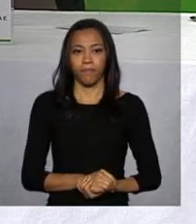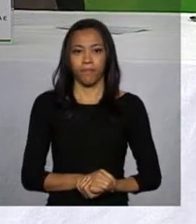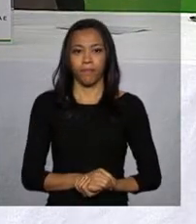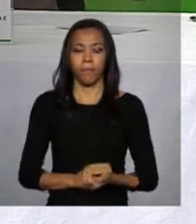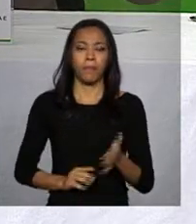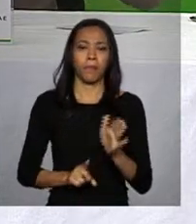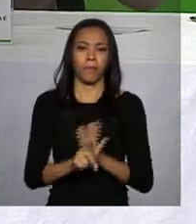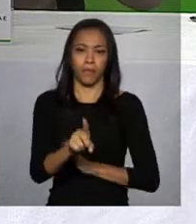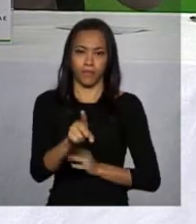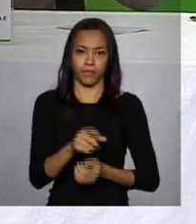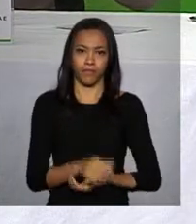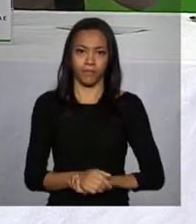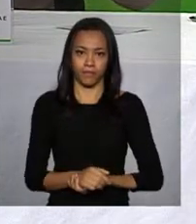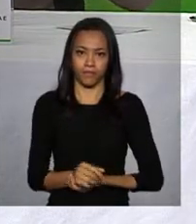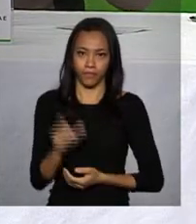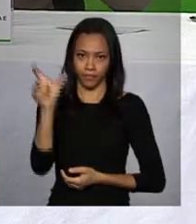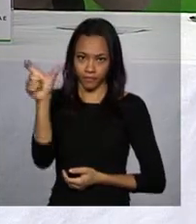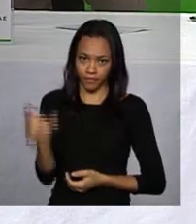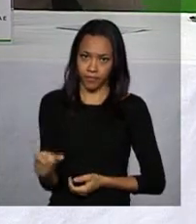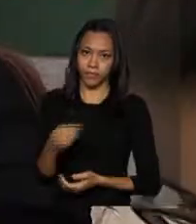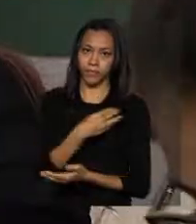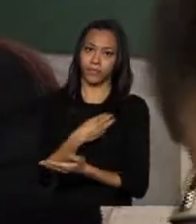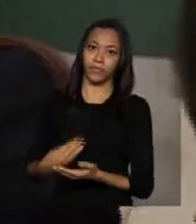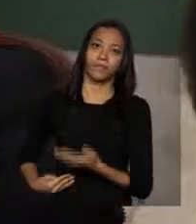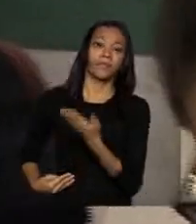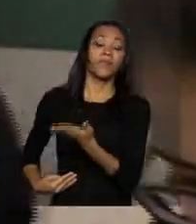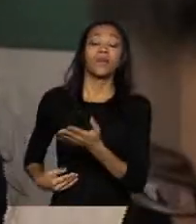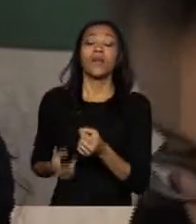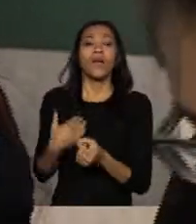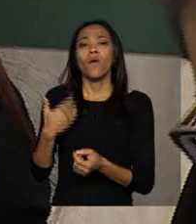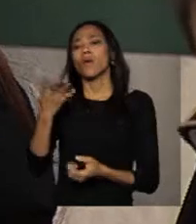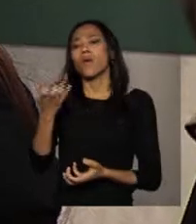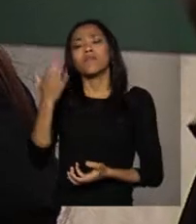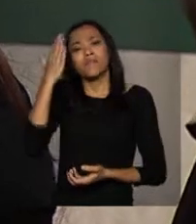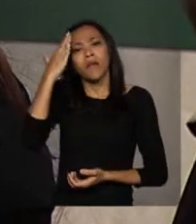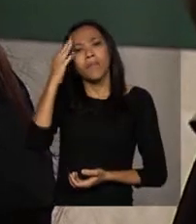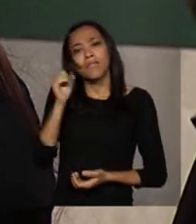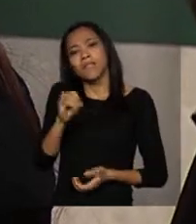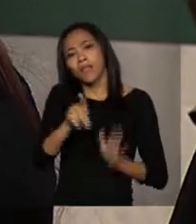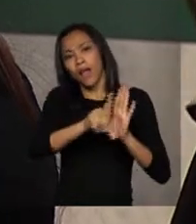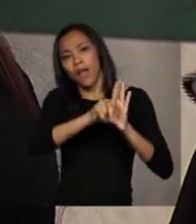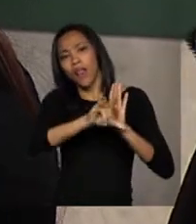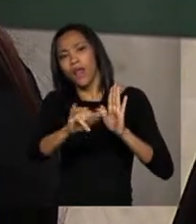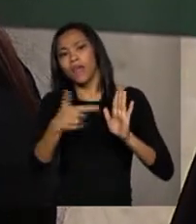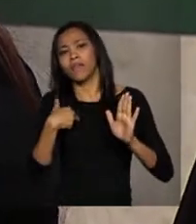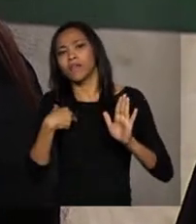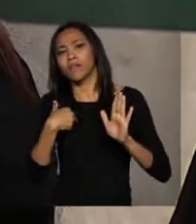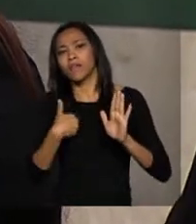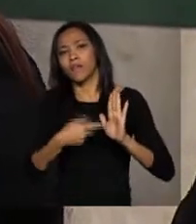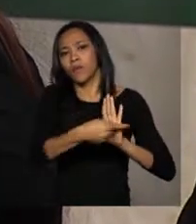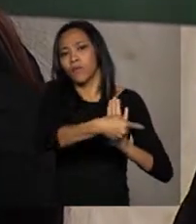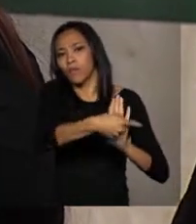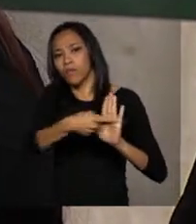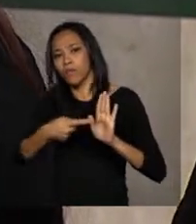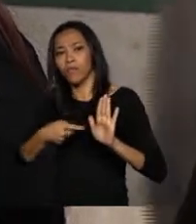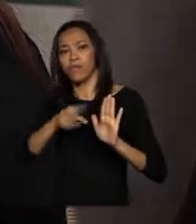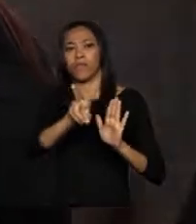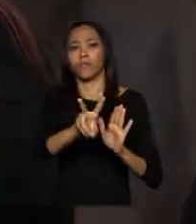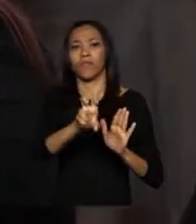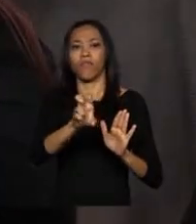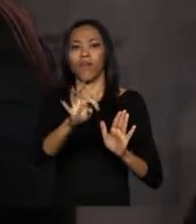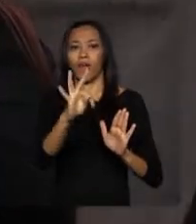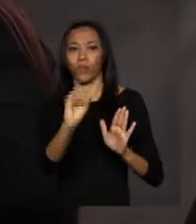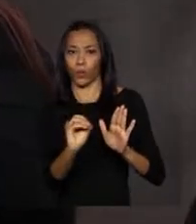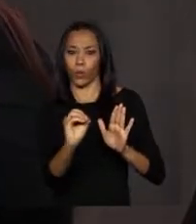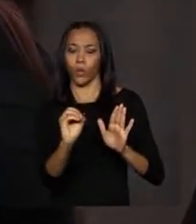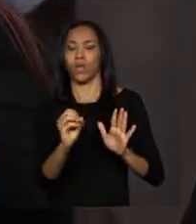Ministra, Ronyara Castilhos, da TV Globo. Eu gostaria de saber se a lei vai ser vetada em algum ponto e, mais especificamente, se